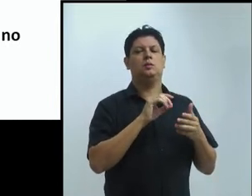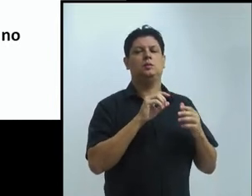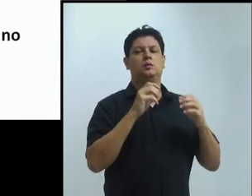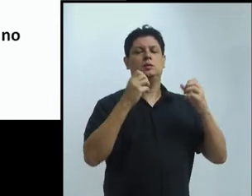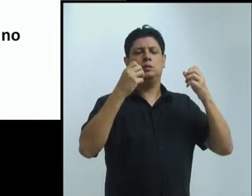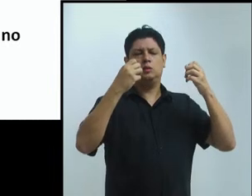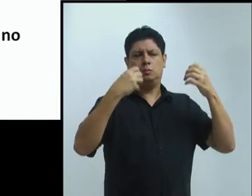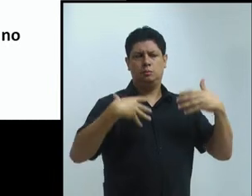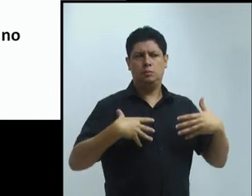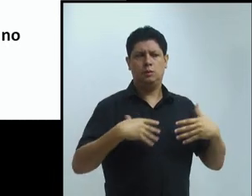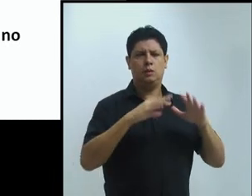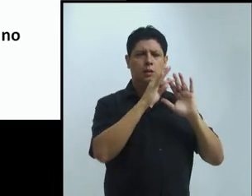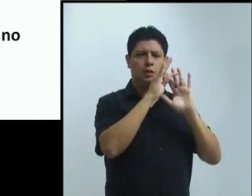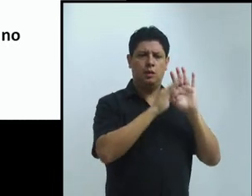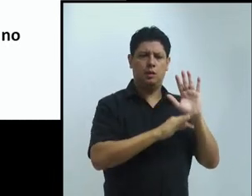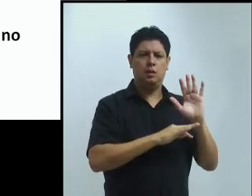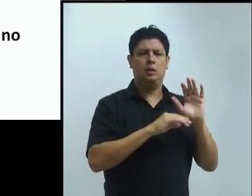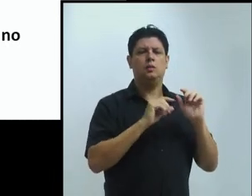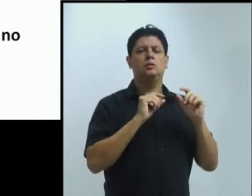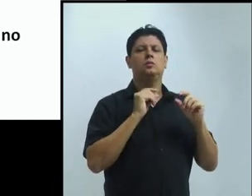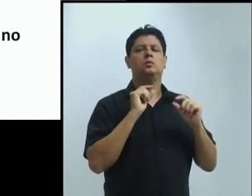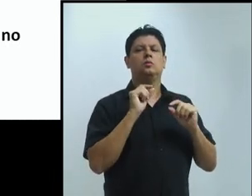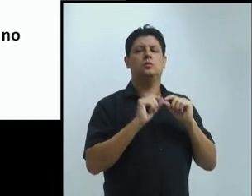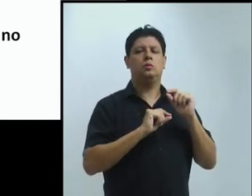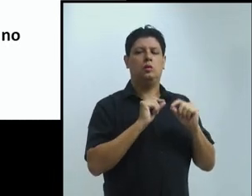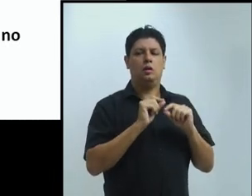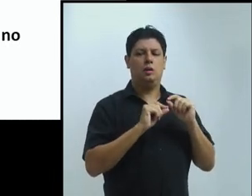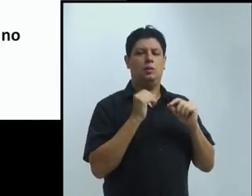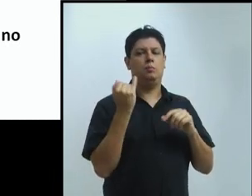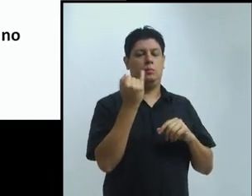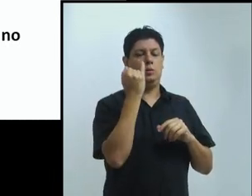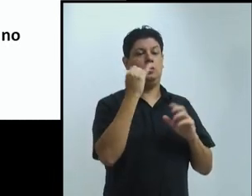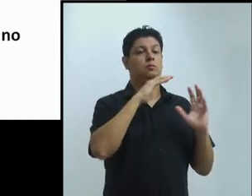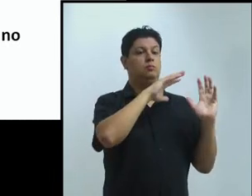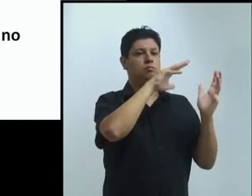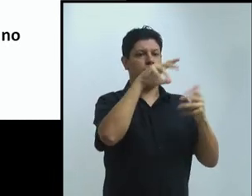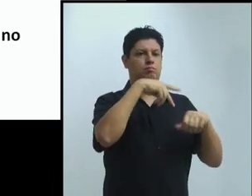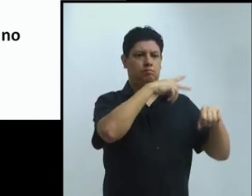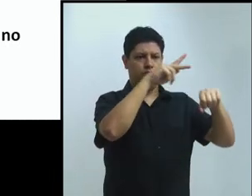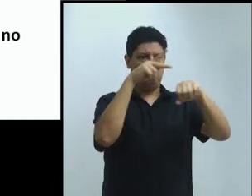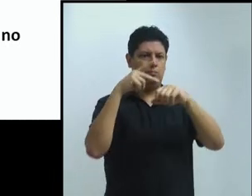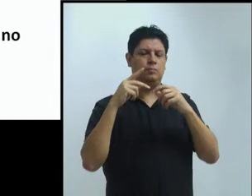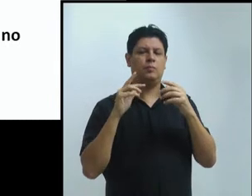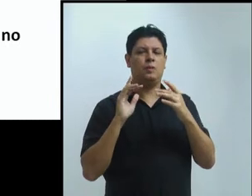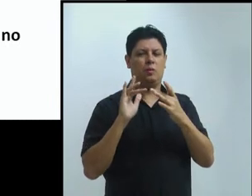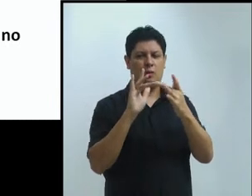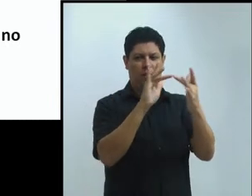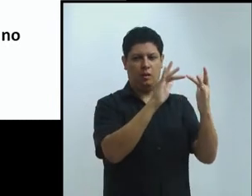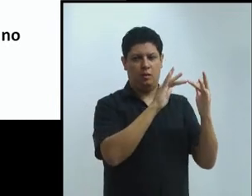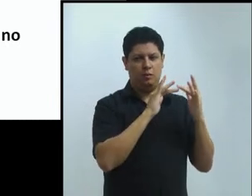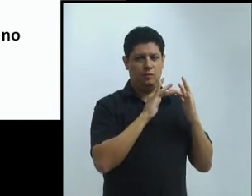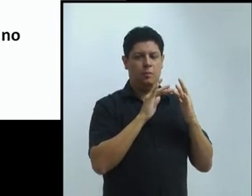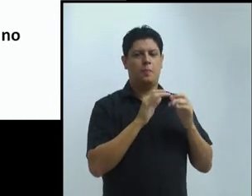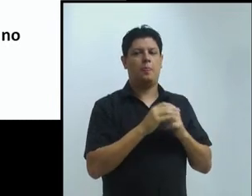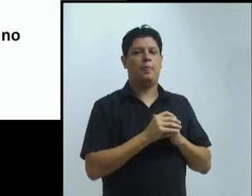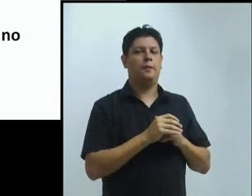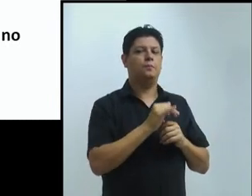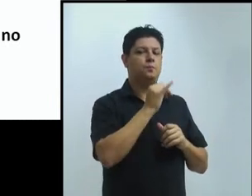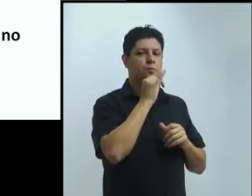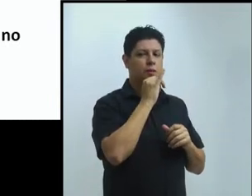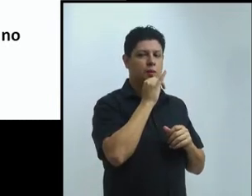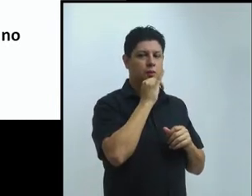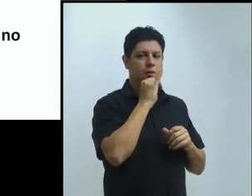cooperação internacional. Eu chamei a atenção aqui de alguns, que é o Programa de Apoio à Cooperação